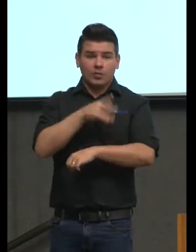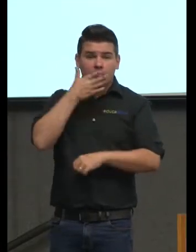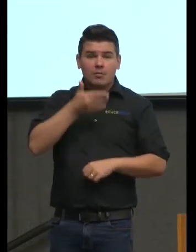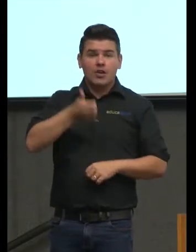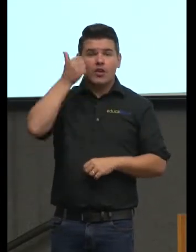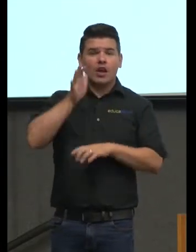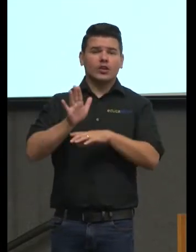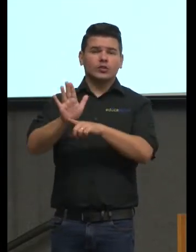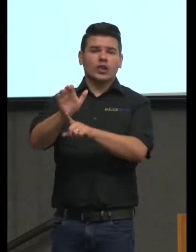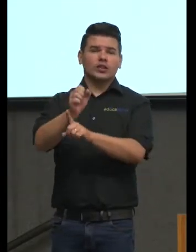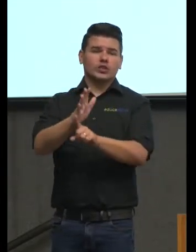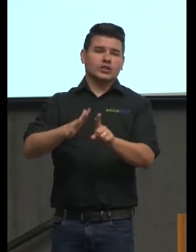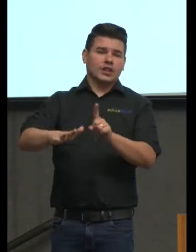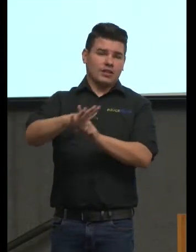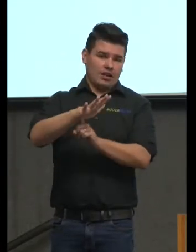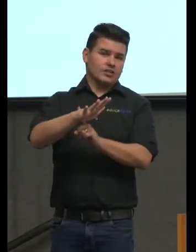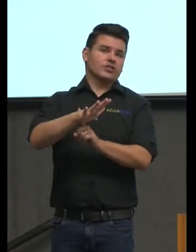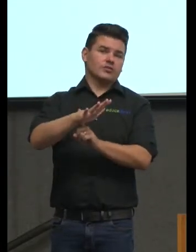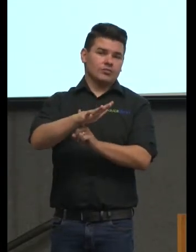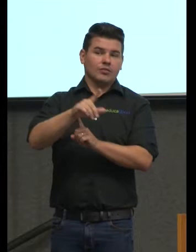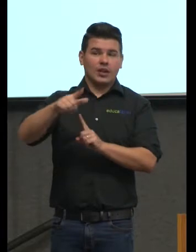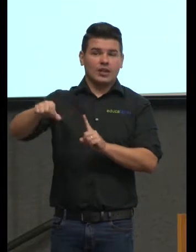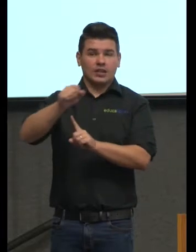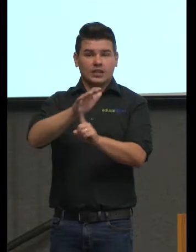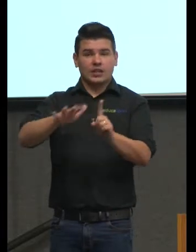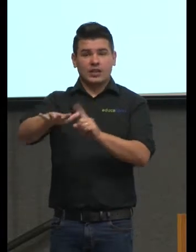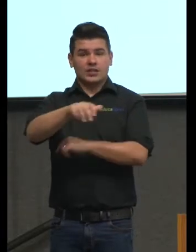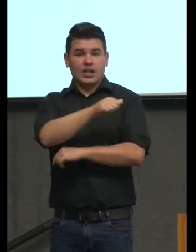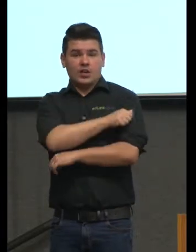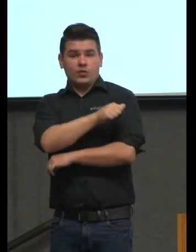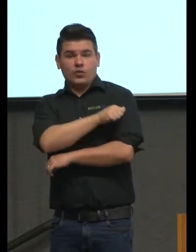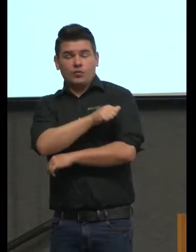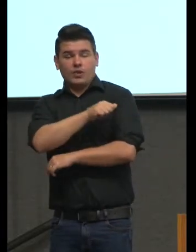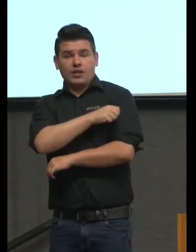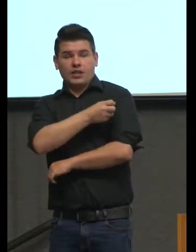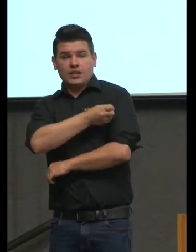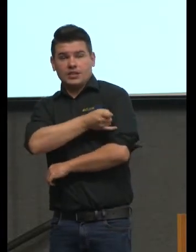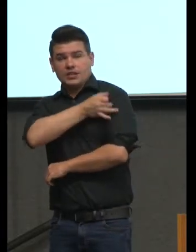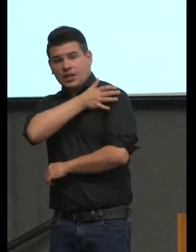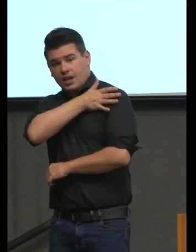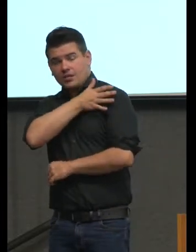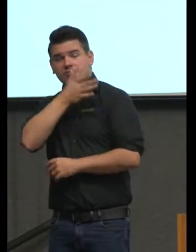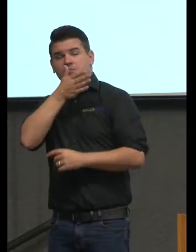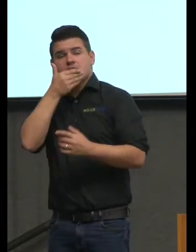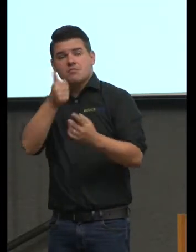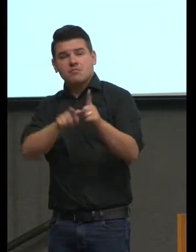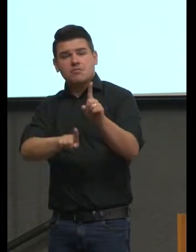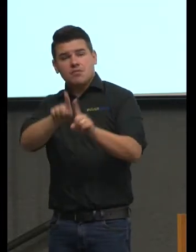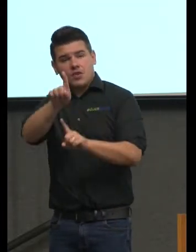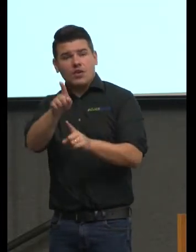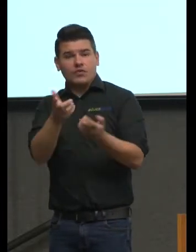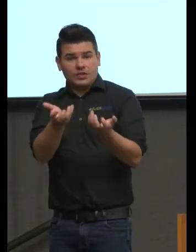sociedade para aqueles alunos para aquela série escolar etc então